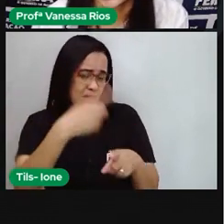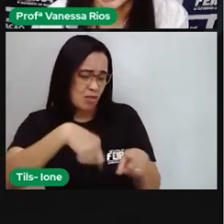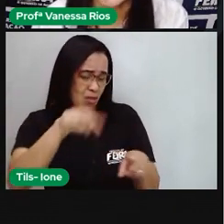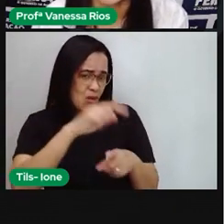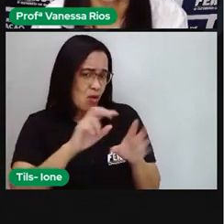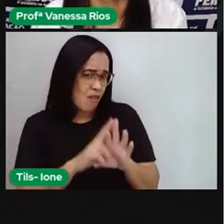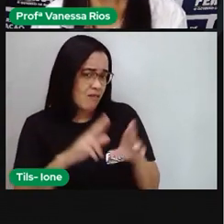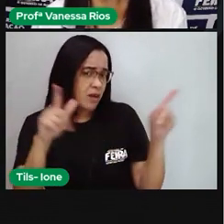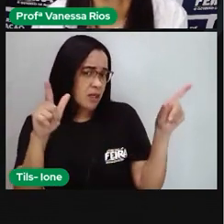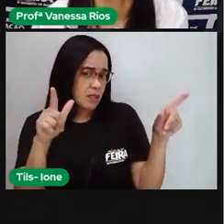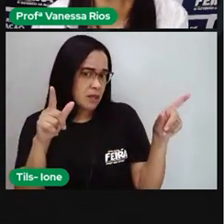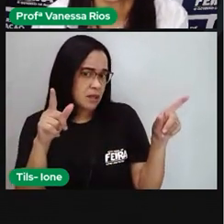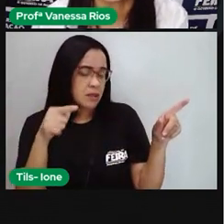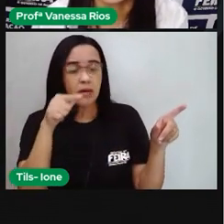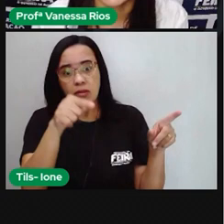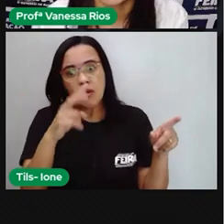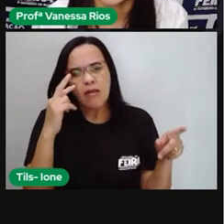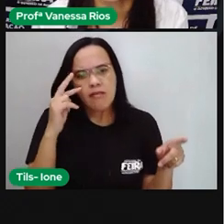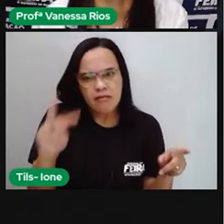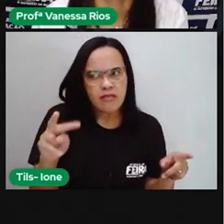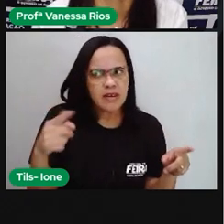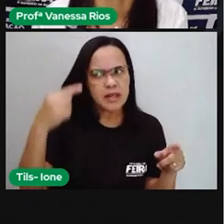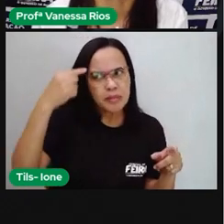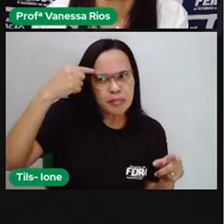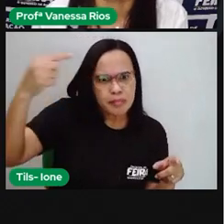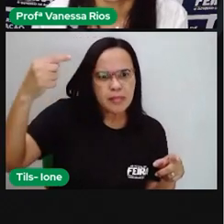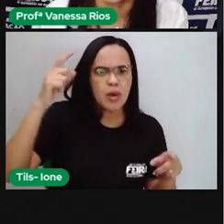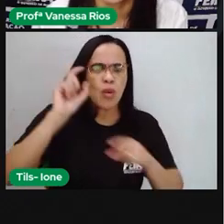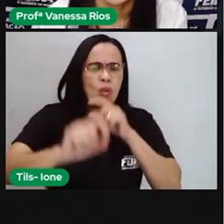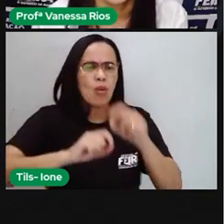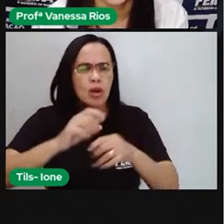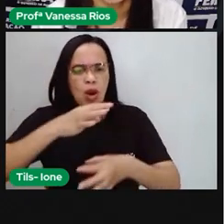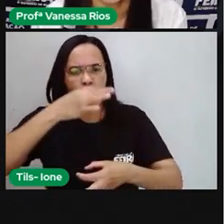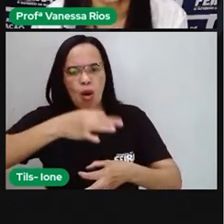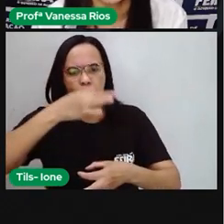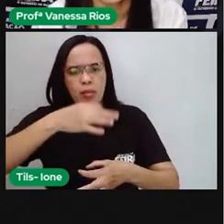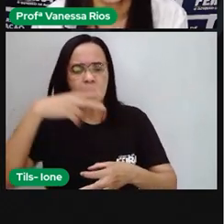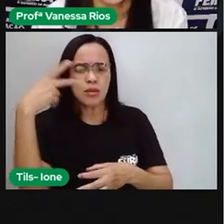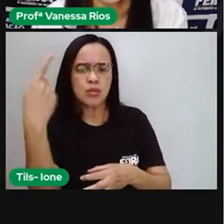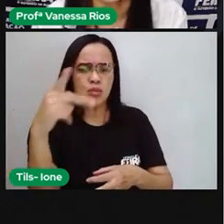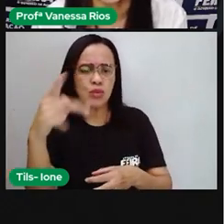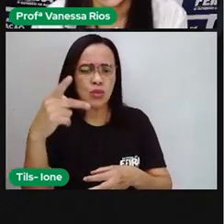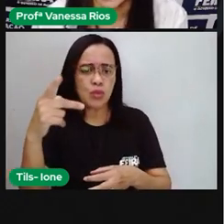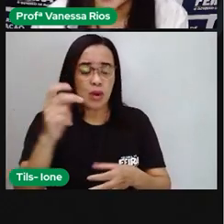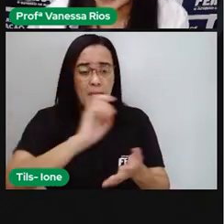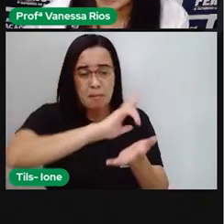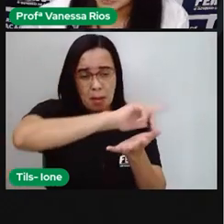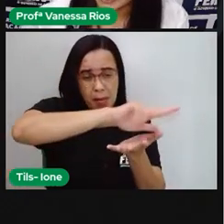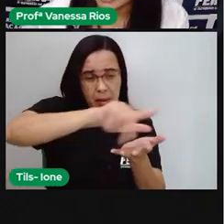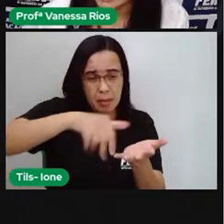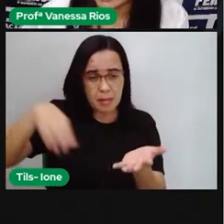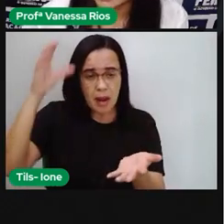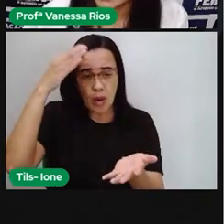você enxerga? Como é que você pensa? Qual a sua opinião sobre diversidade cultural?